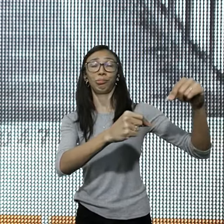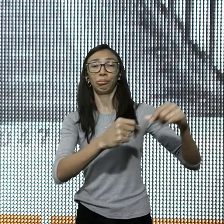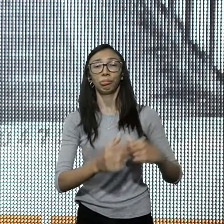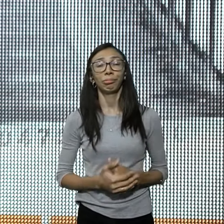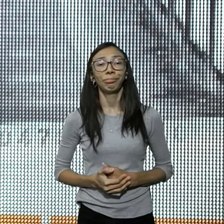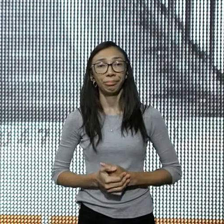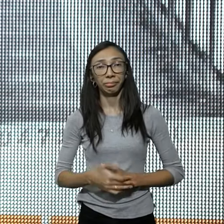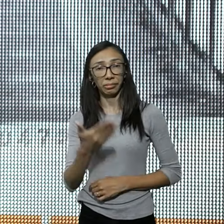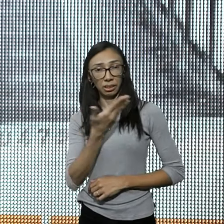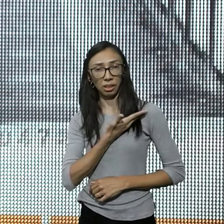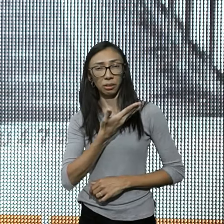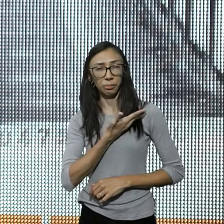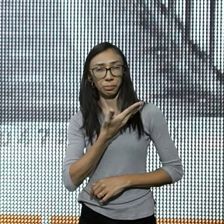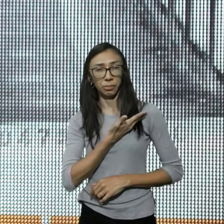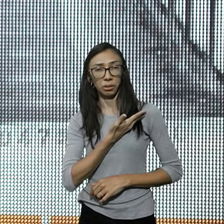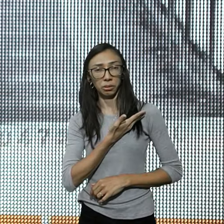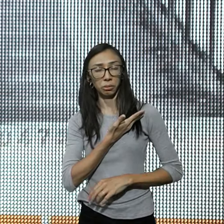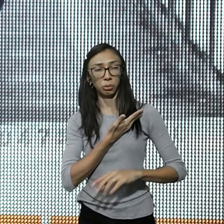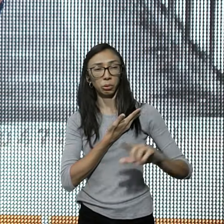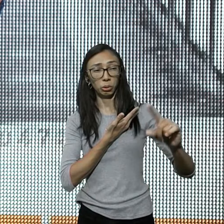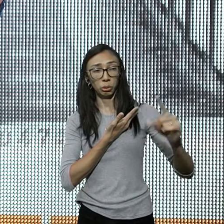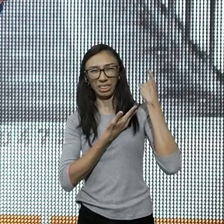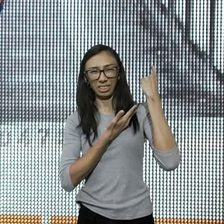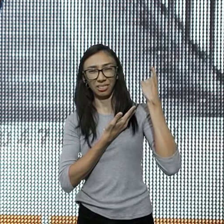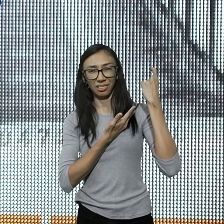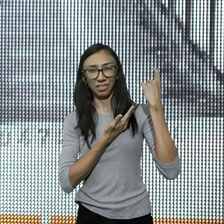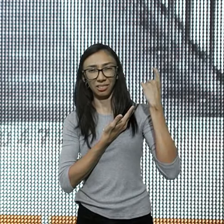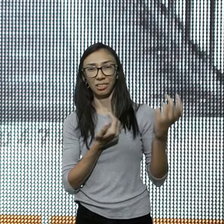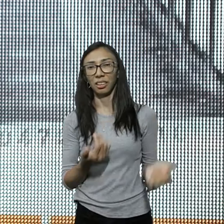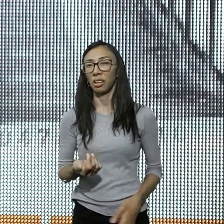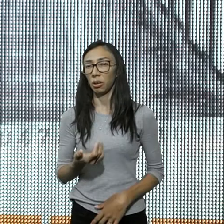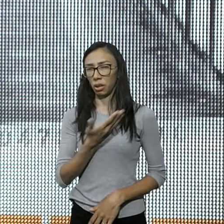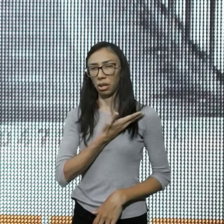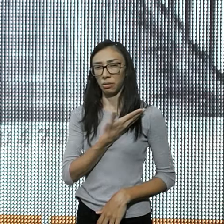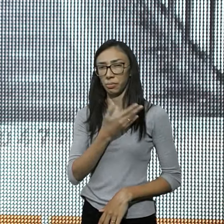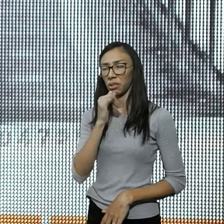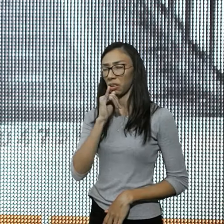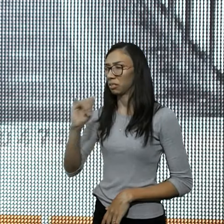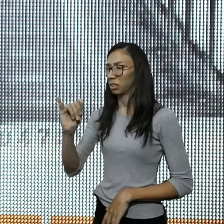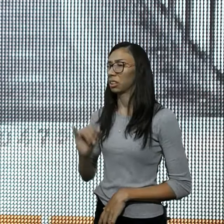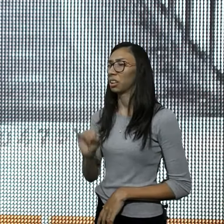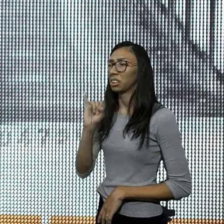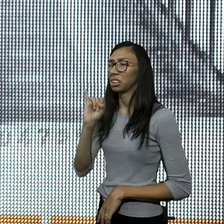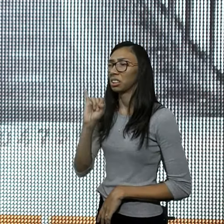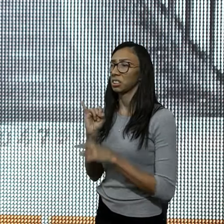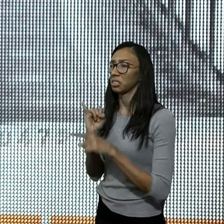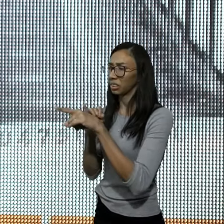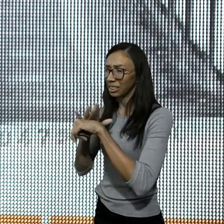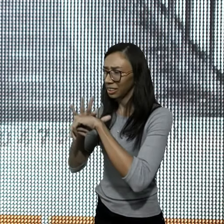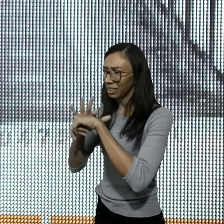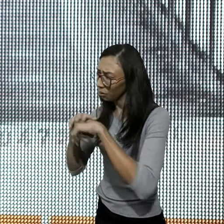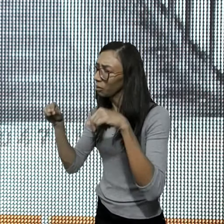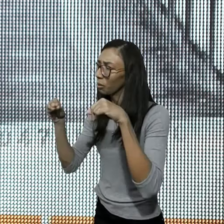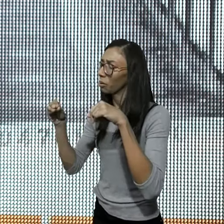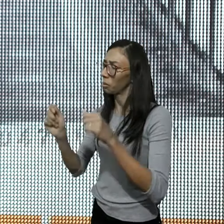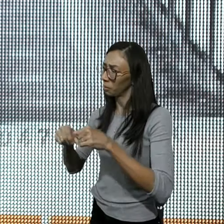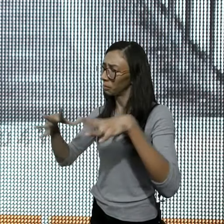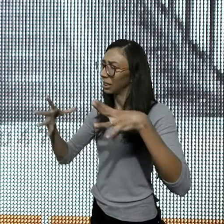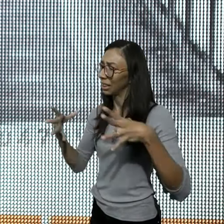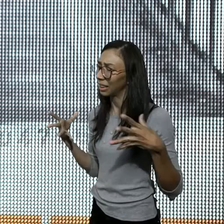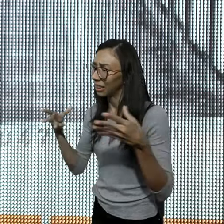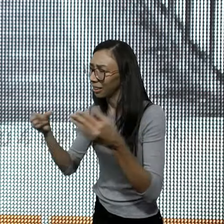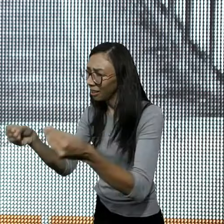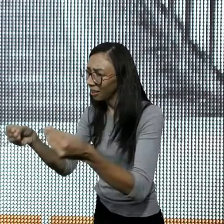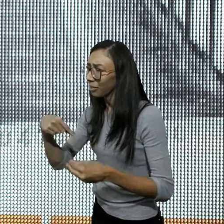atenção, o que Deus está falando contigo, e um dizer, você está louco, você só orou, para ser curado, Deus te deu um milagre, você foi lá na